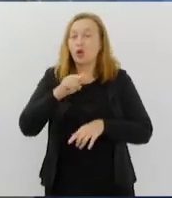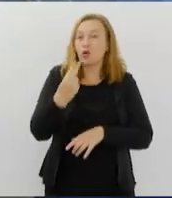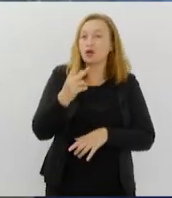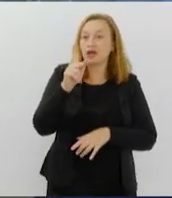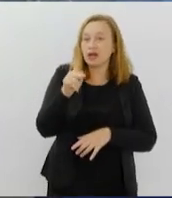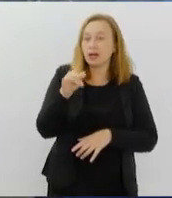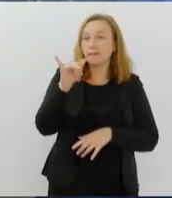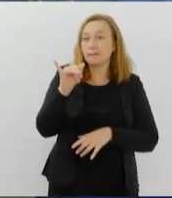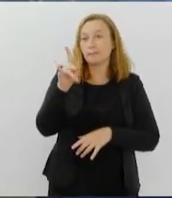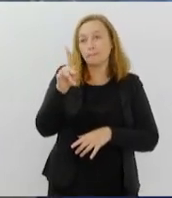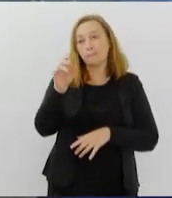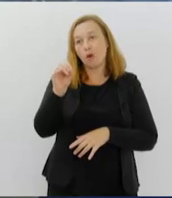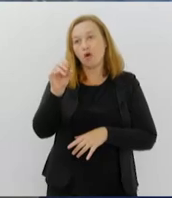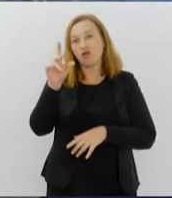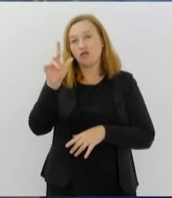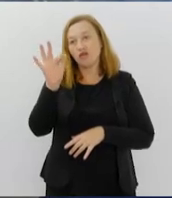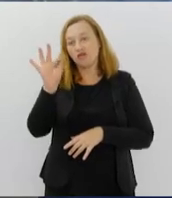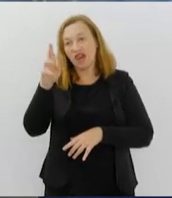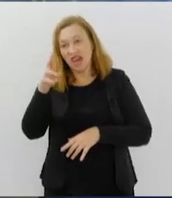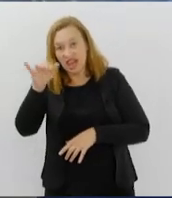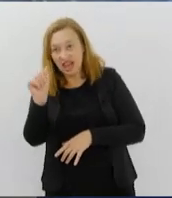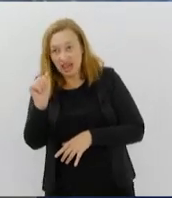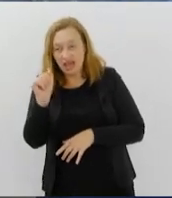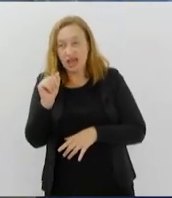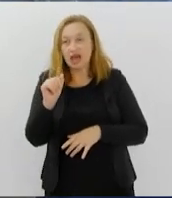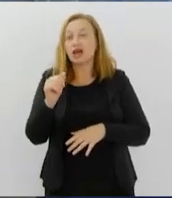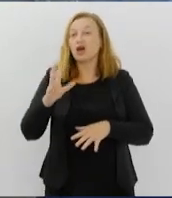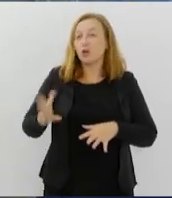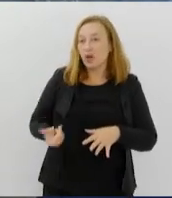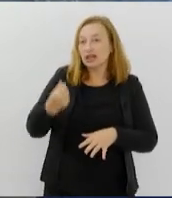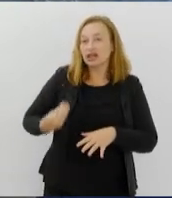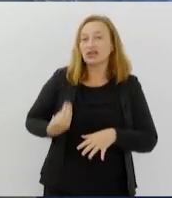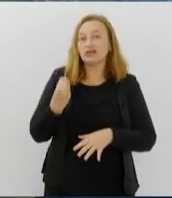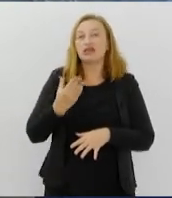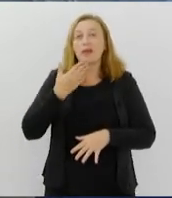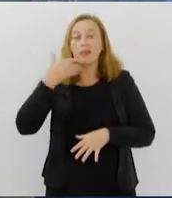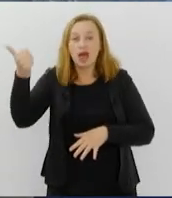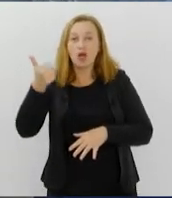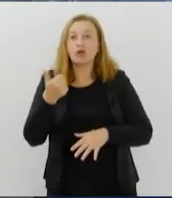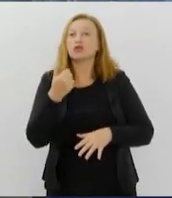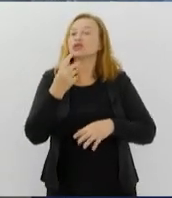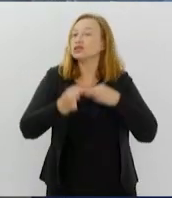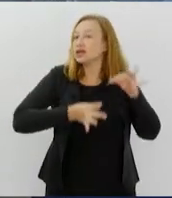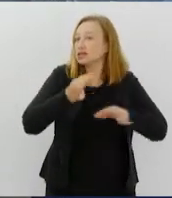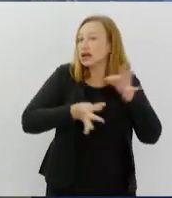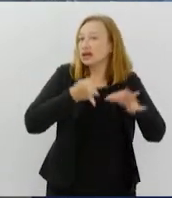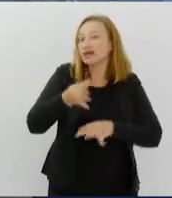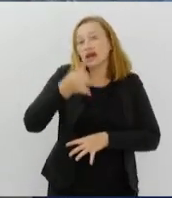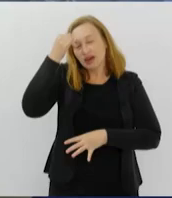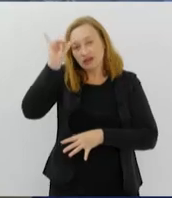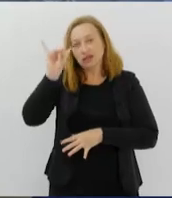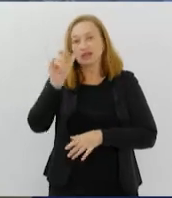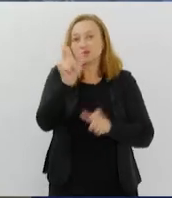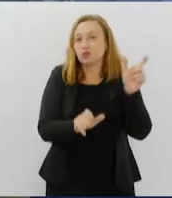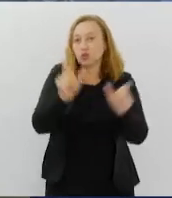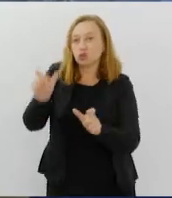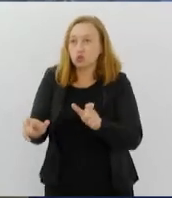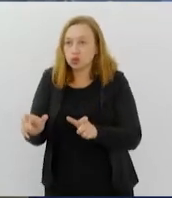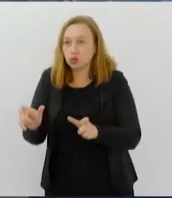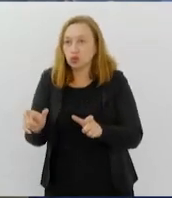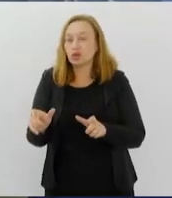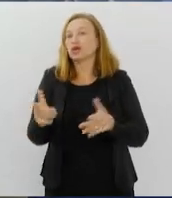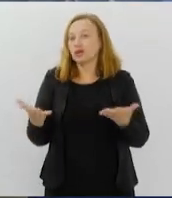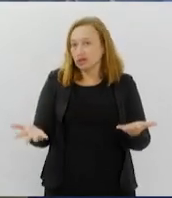leva a qualidade de vida melhor, a uma possibilidade de tratamento, evitando que essas pessoas passem